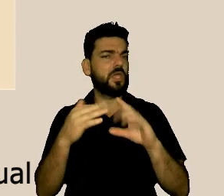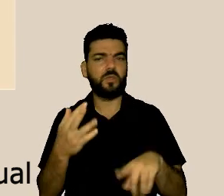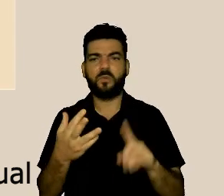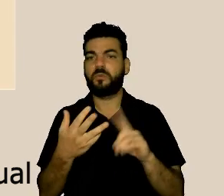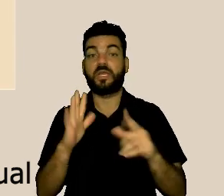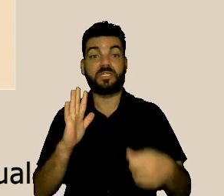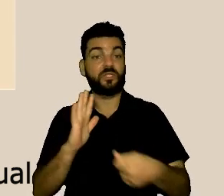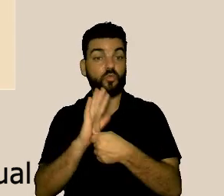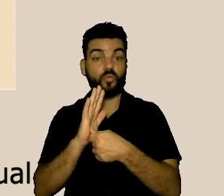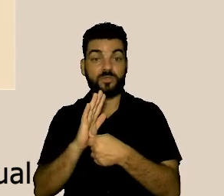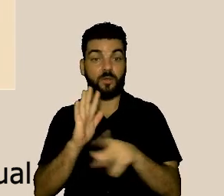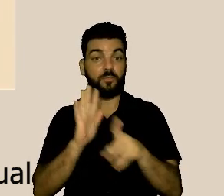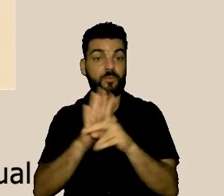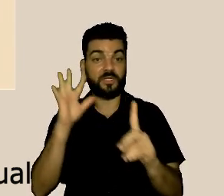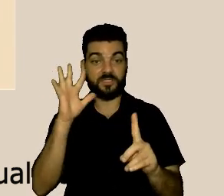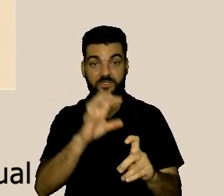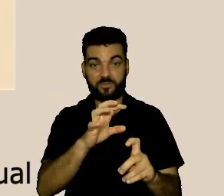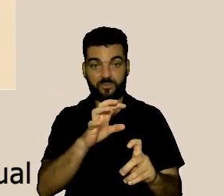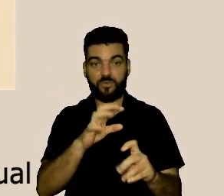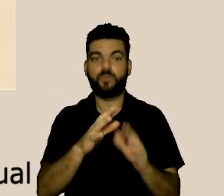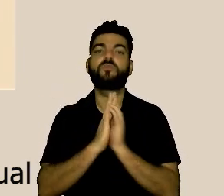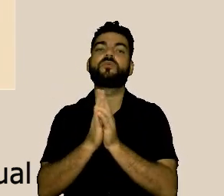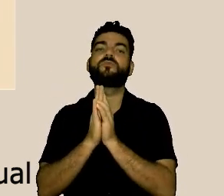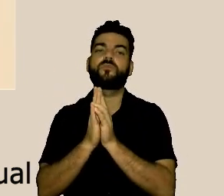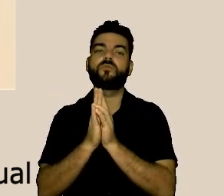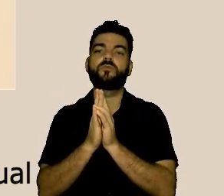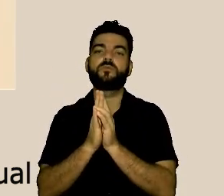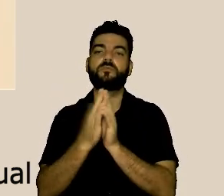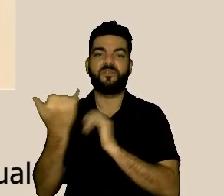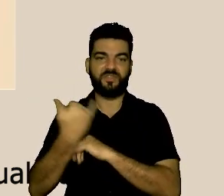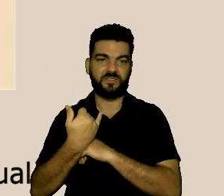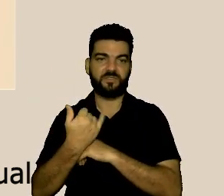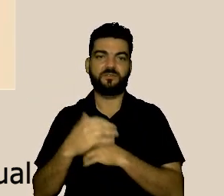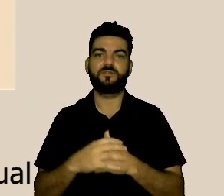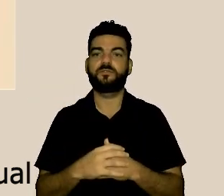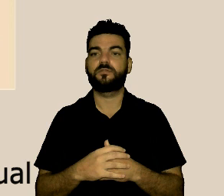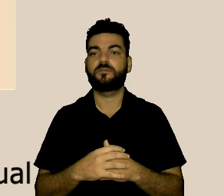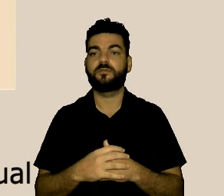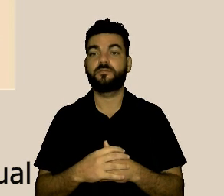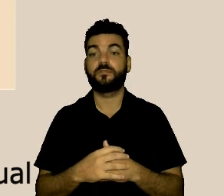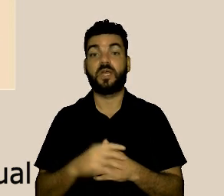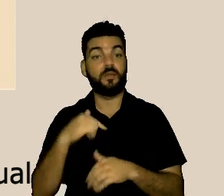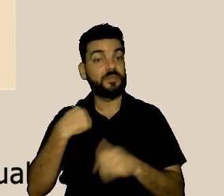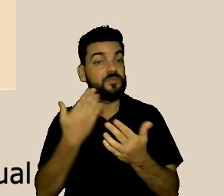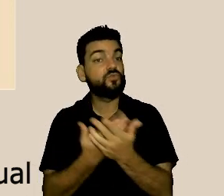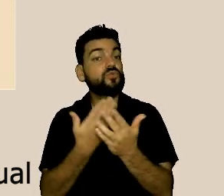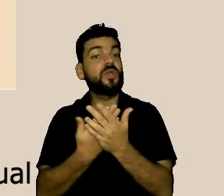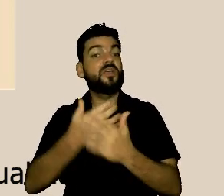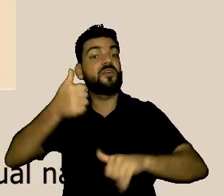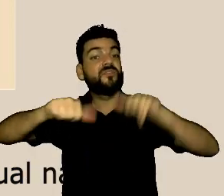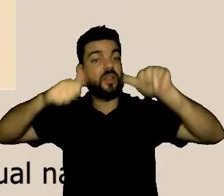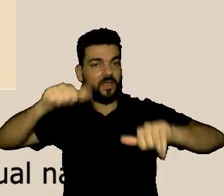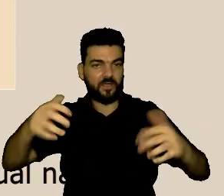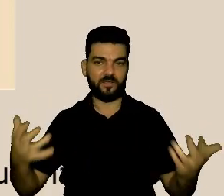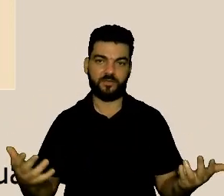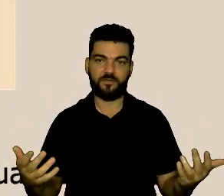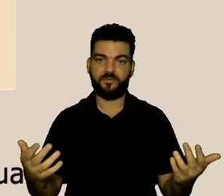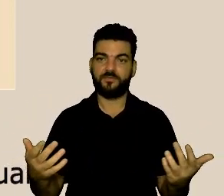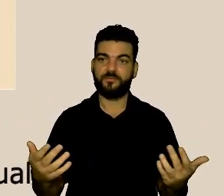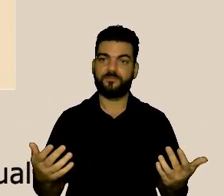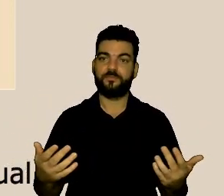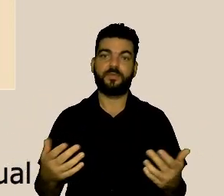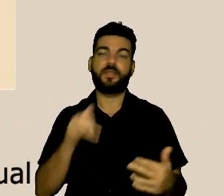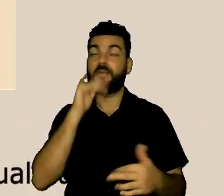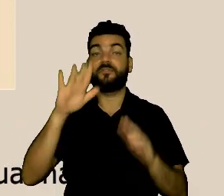denúncia de assédio por favor eu preciso saber porque a gente precisa fazer alguma coisa porque às vezes o